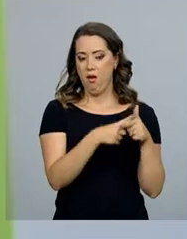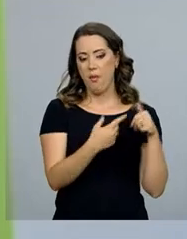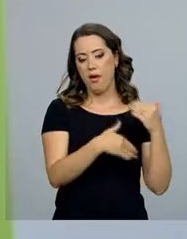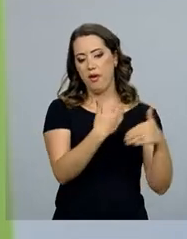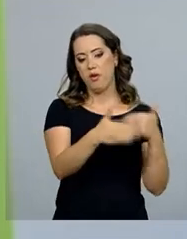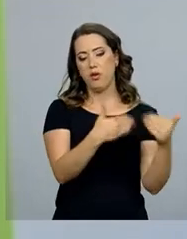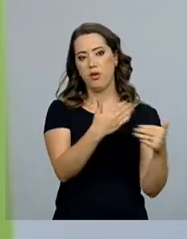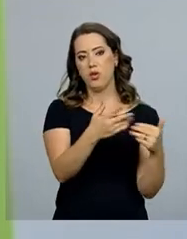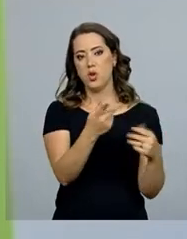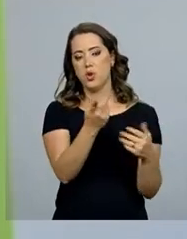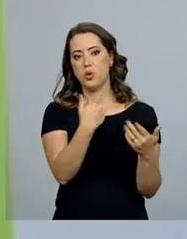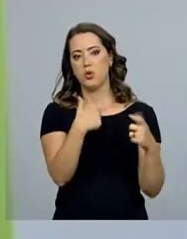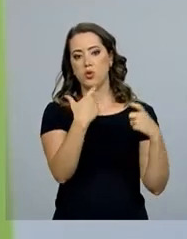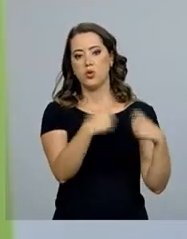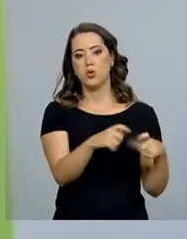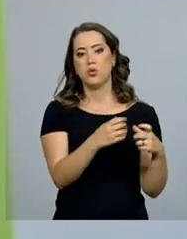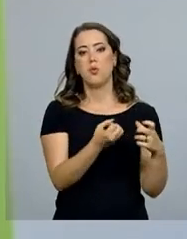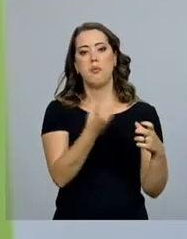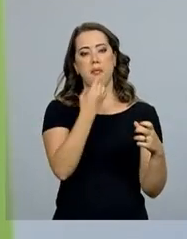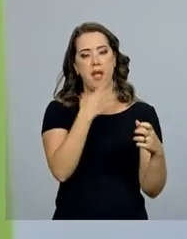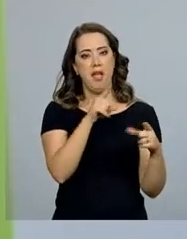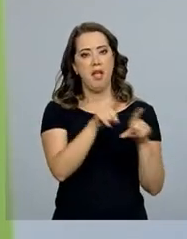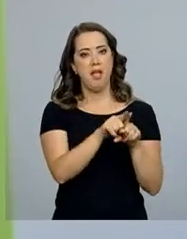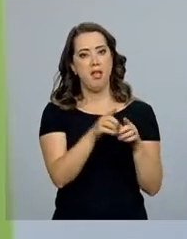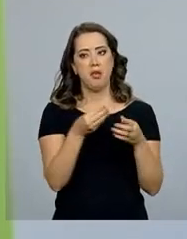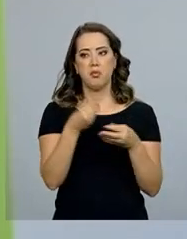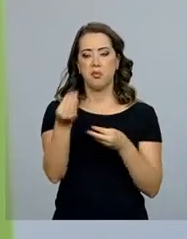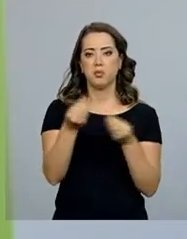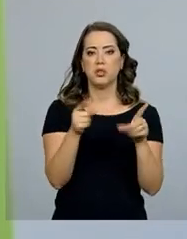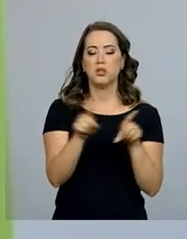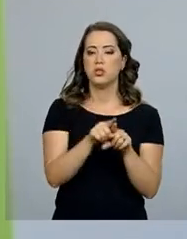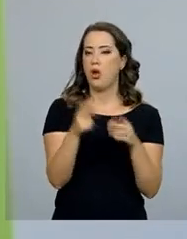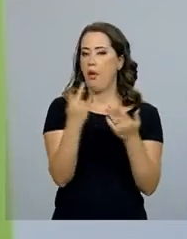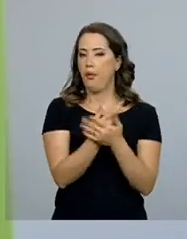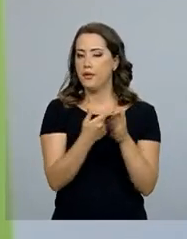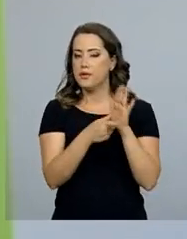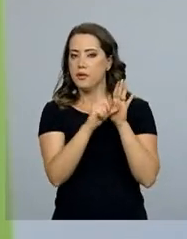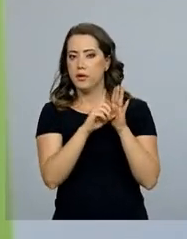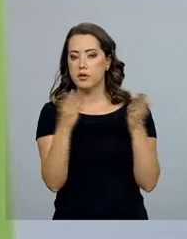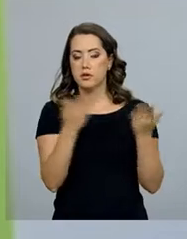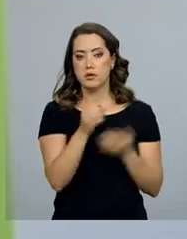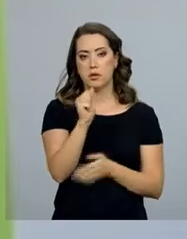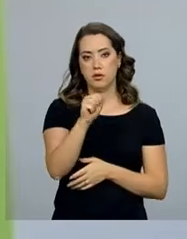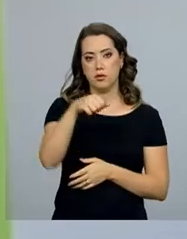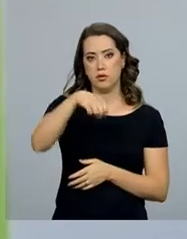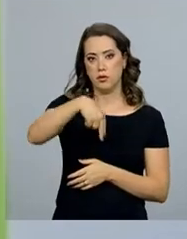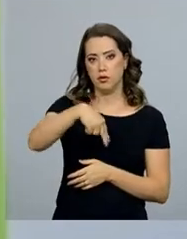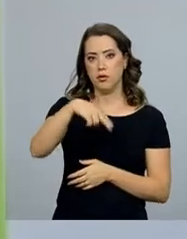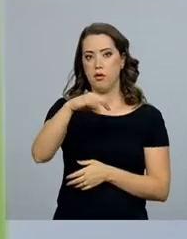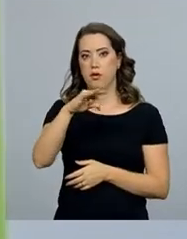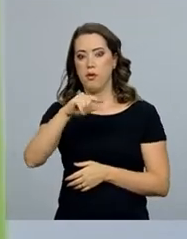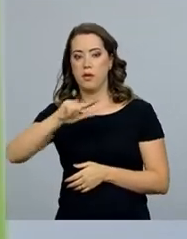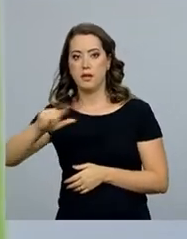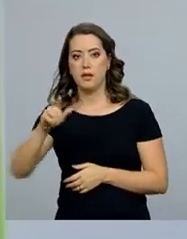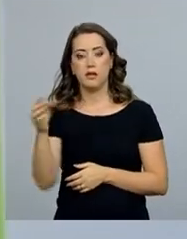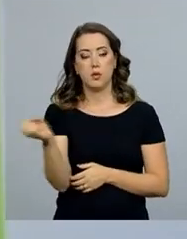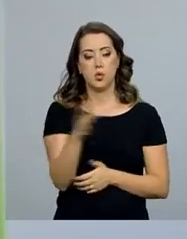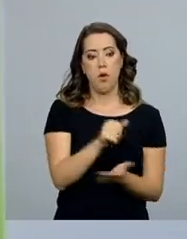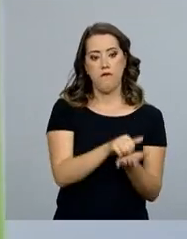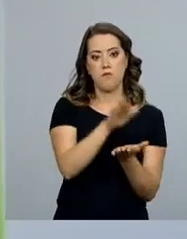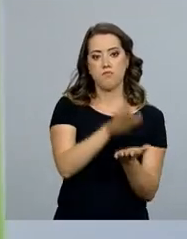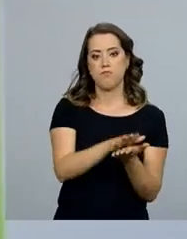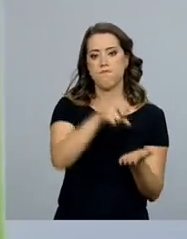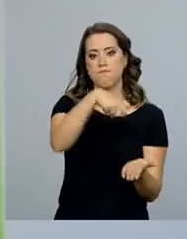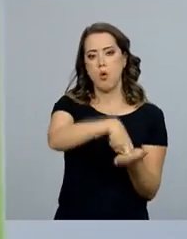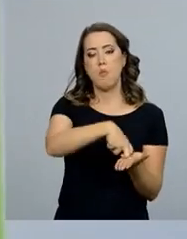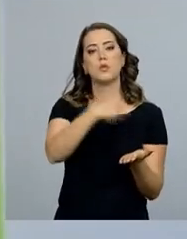a sua planta na melhor condição. E isso já vem ocorrendo há algum tempo e a Anatel decidiu então dar essa sanção